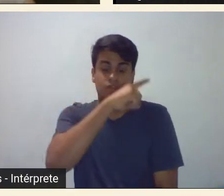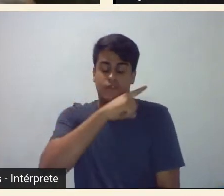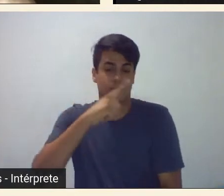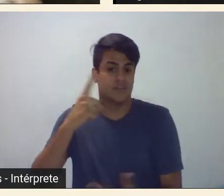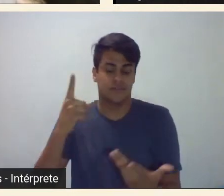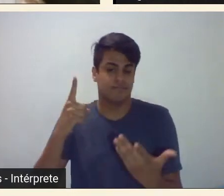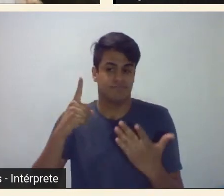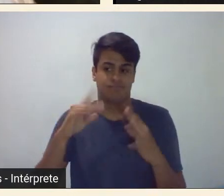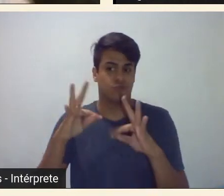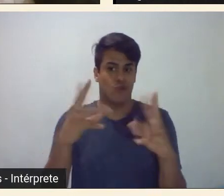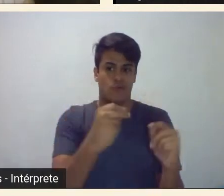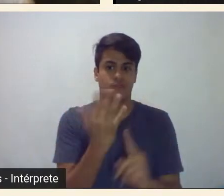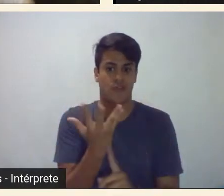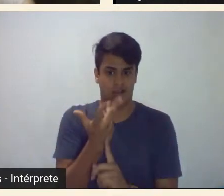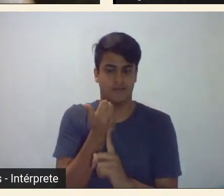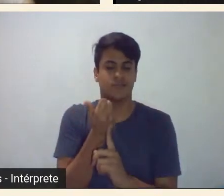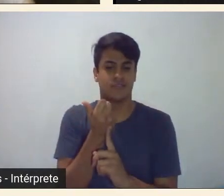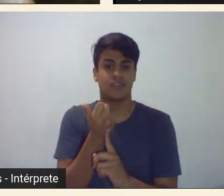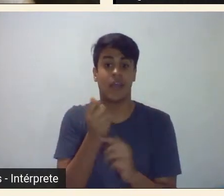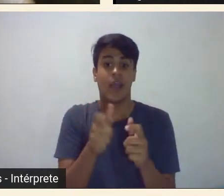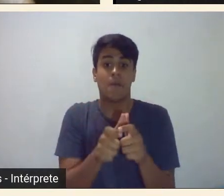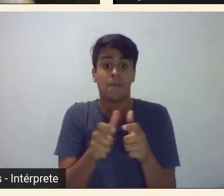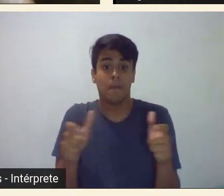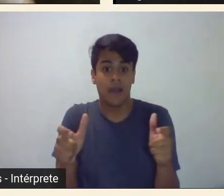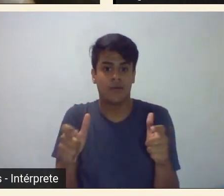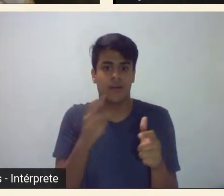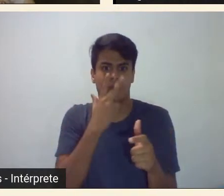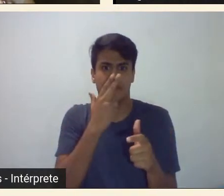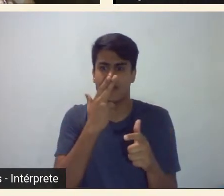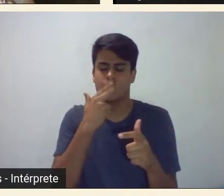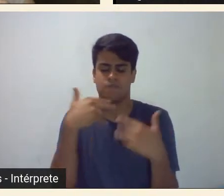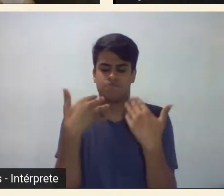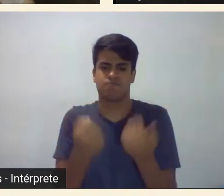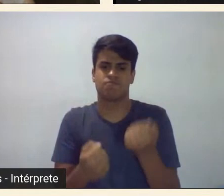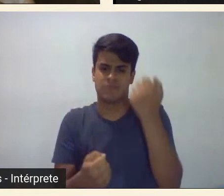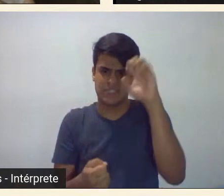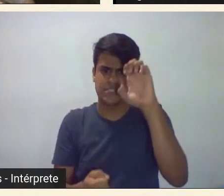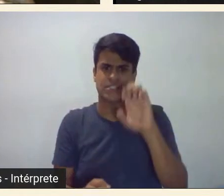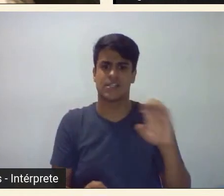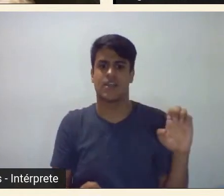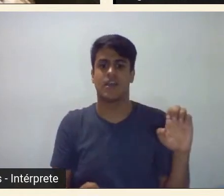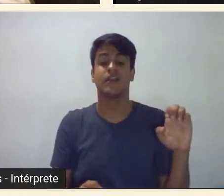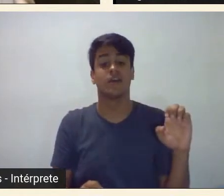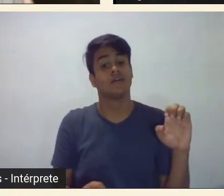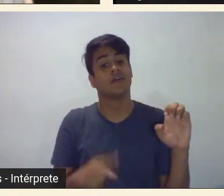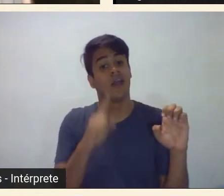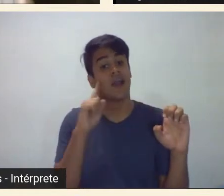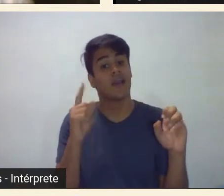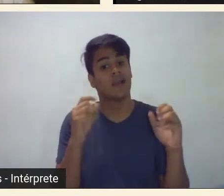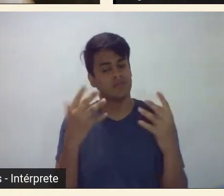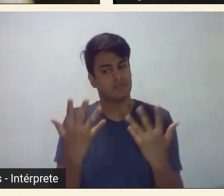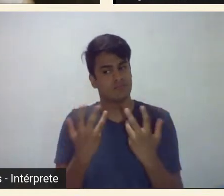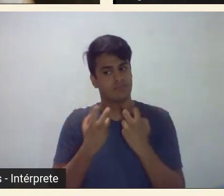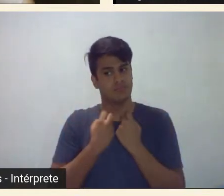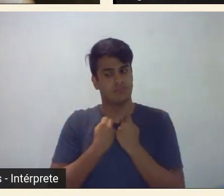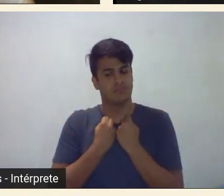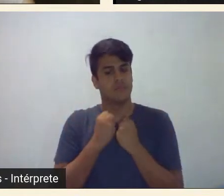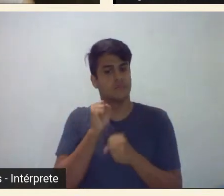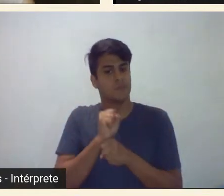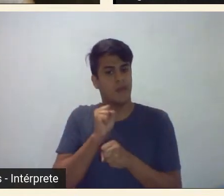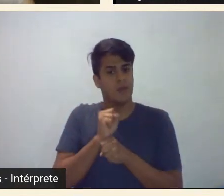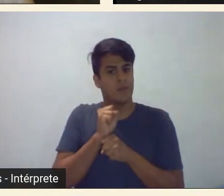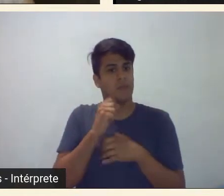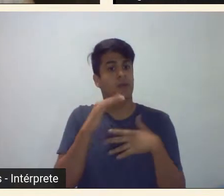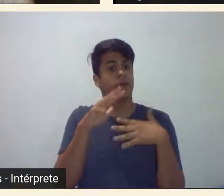e que a maioria deles se torna de esquerda ele se retrai e só vai voltar a trabalhar depois na década de